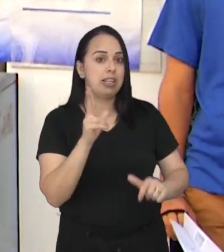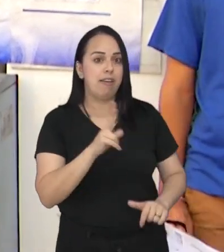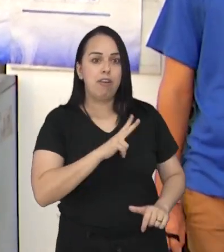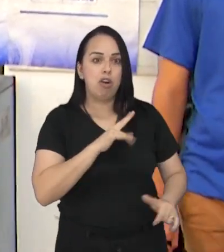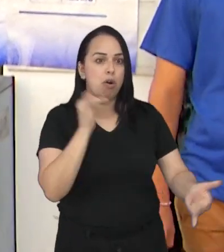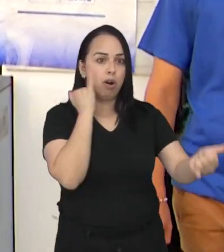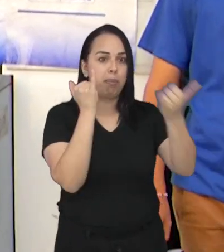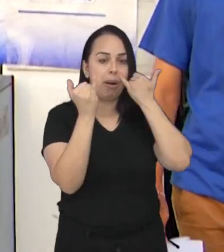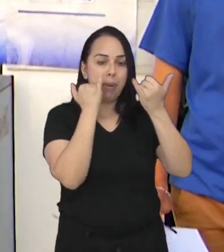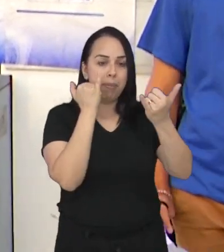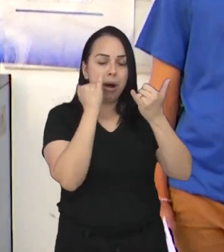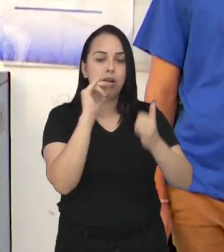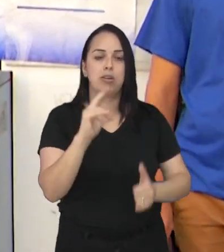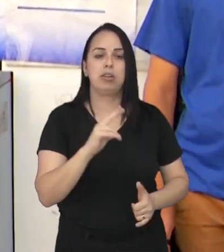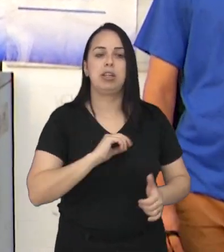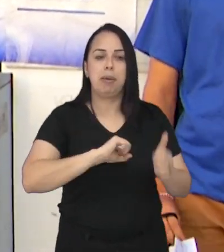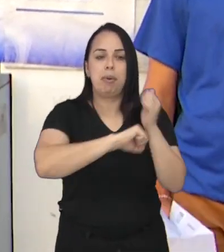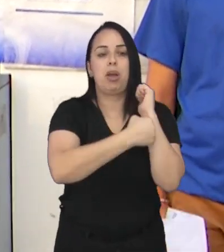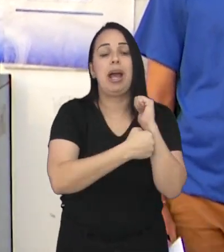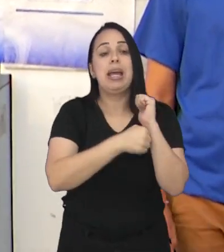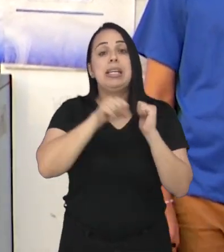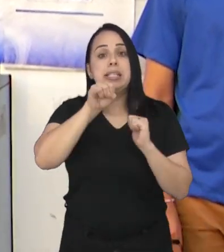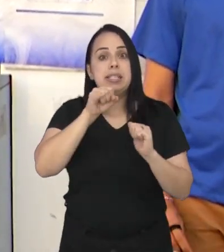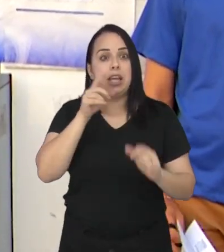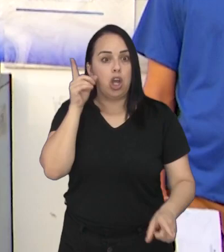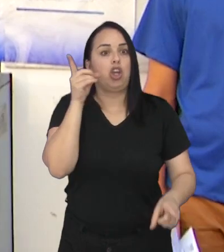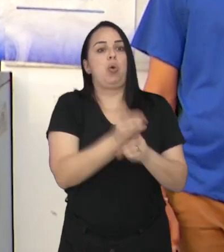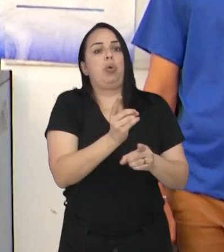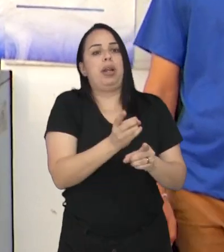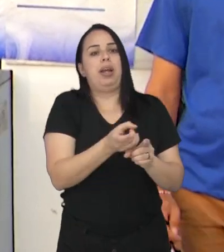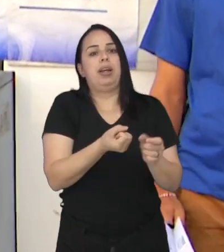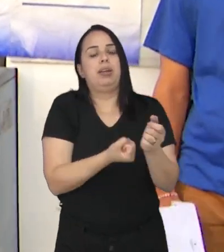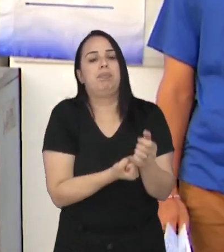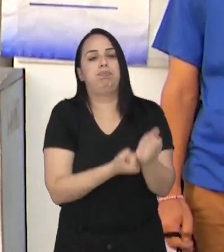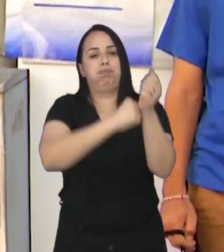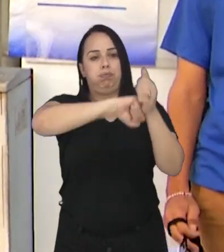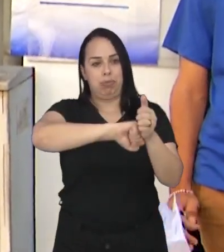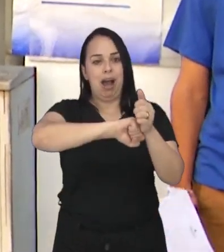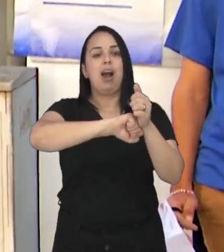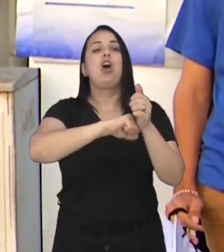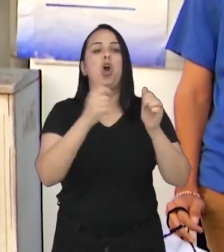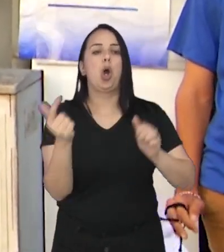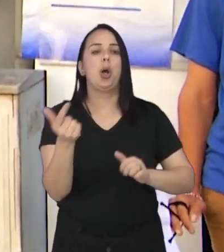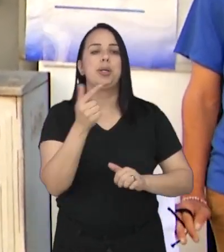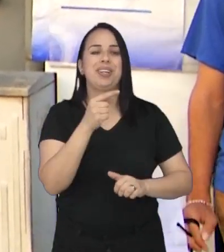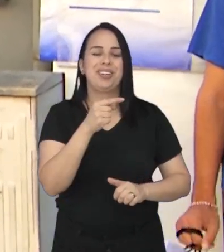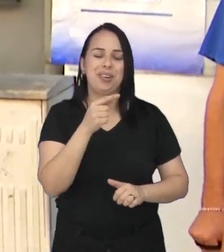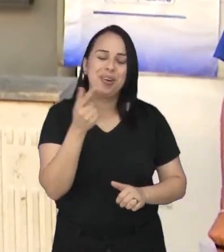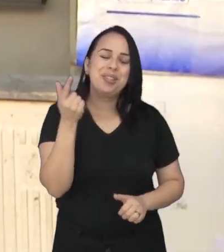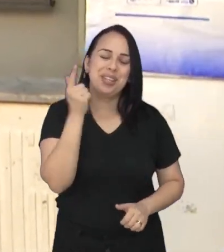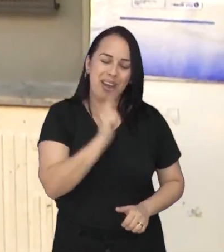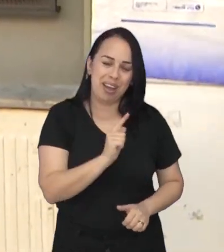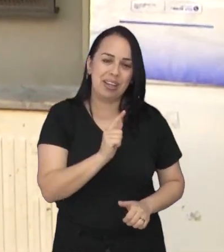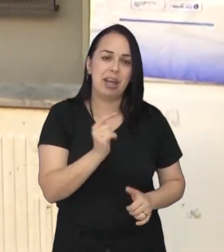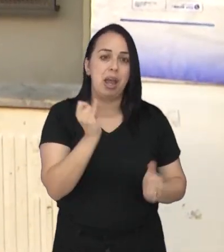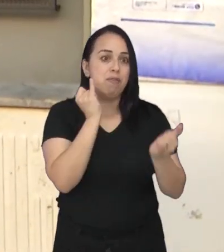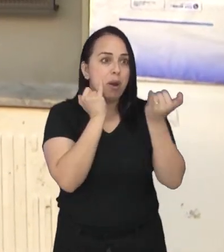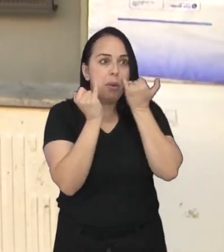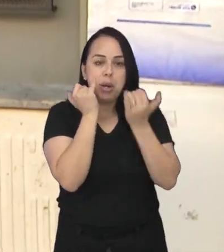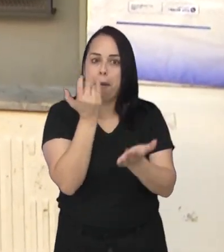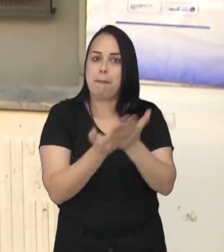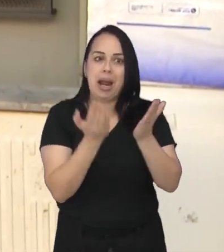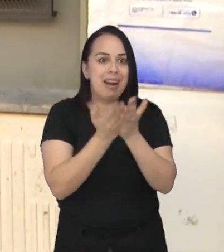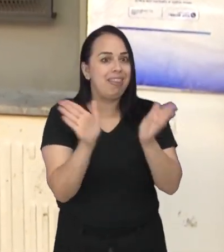assim que você conseguir a recuperação do aparelho, você consegue puxar todos esses dados de volta, não correndo o risco de perder essas informações